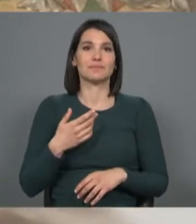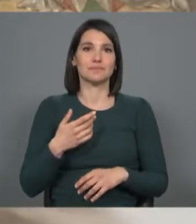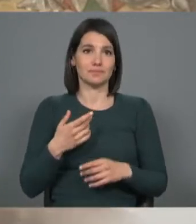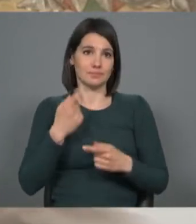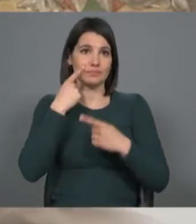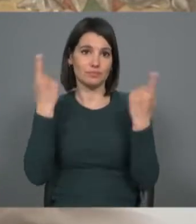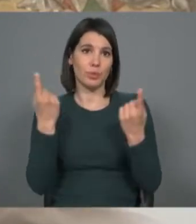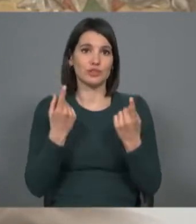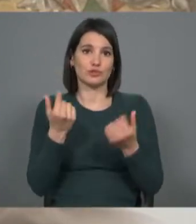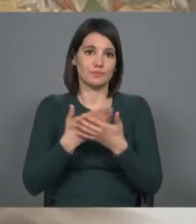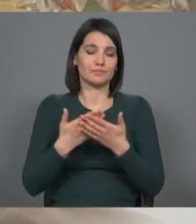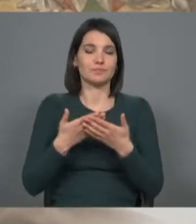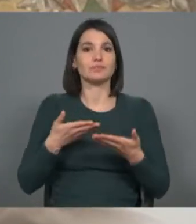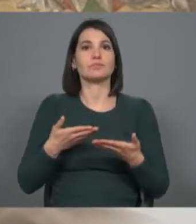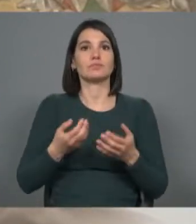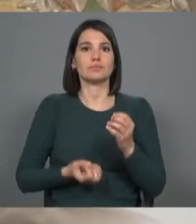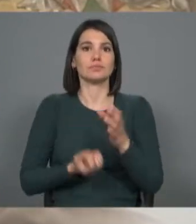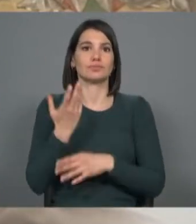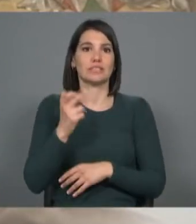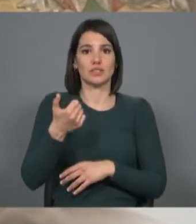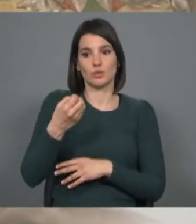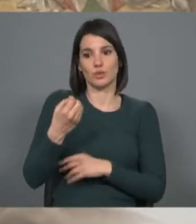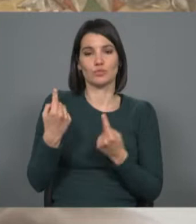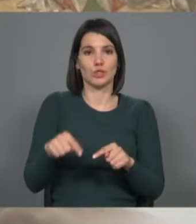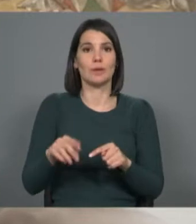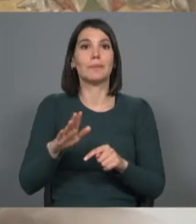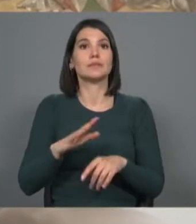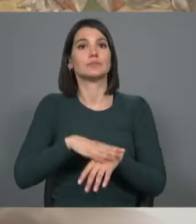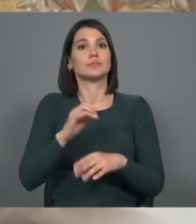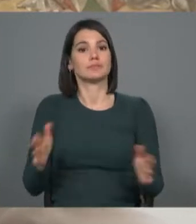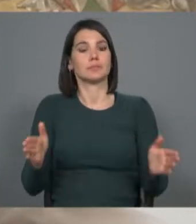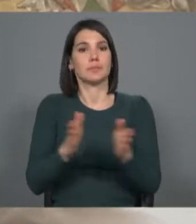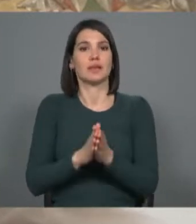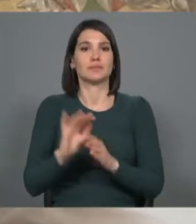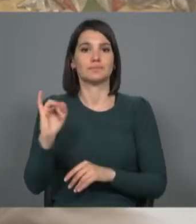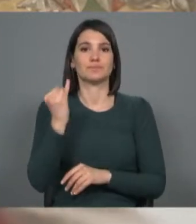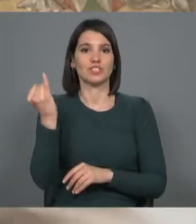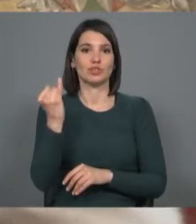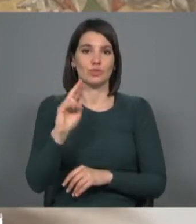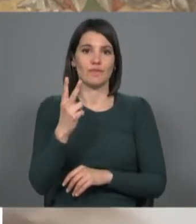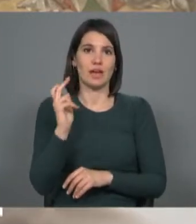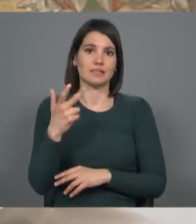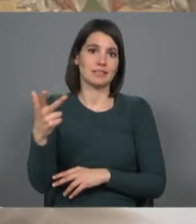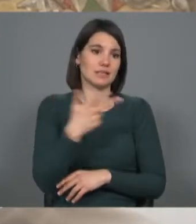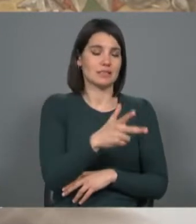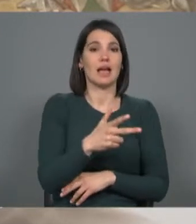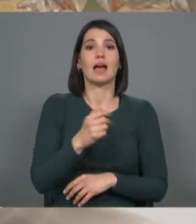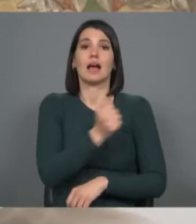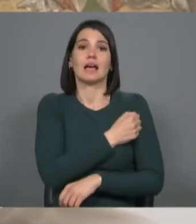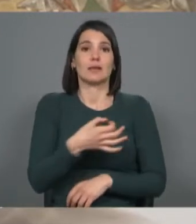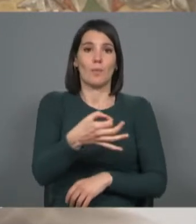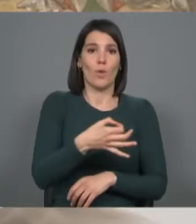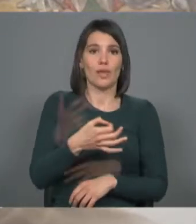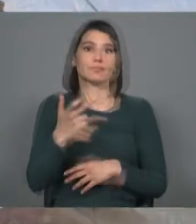públicos, nasceu apenas há 50 anos, mas resultou da fusão de duas instituições centenárias muito conhecidas, a Casa da Moeda e